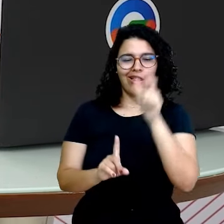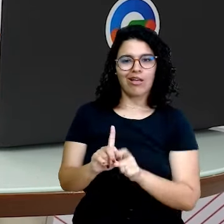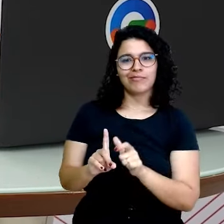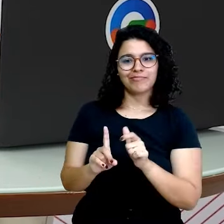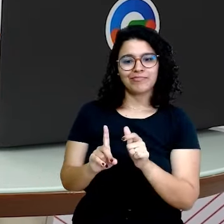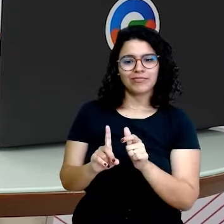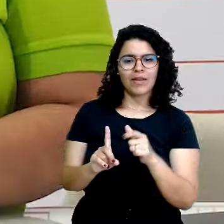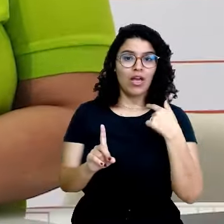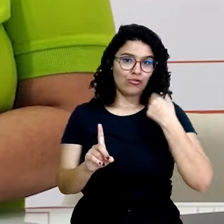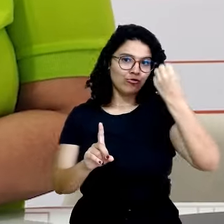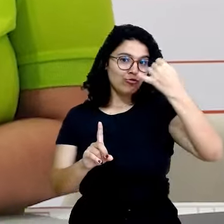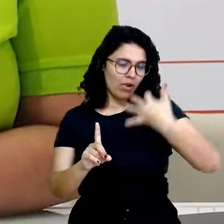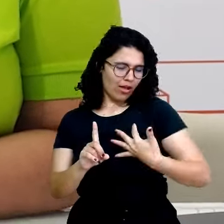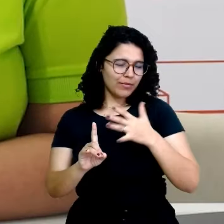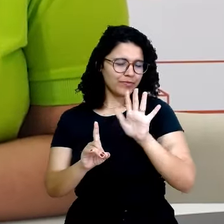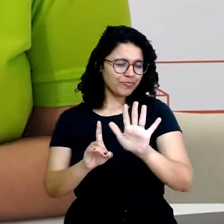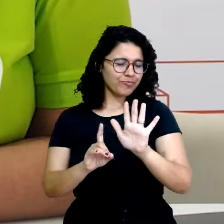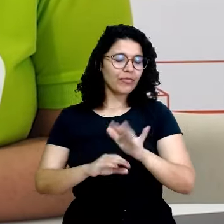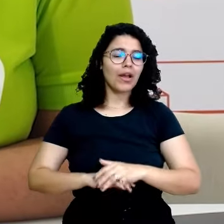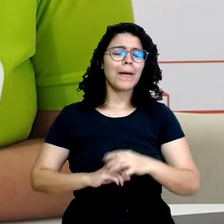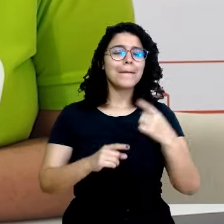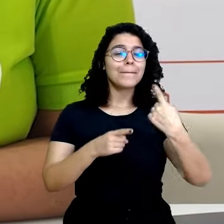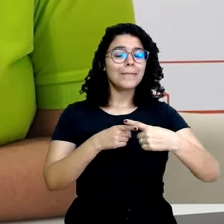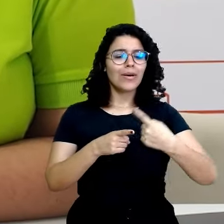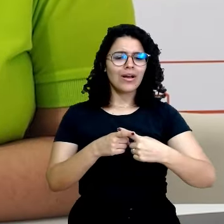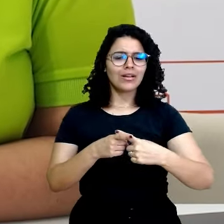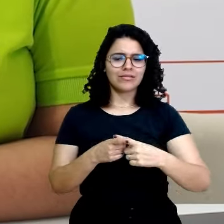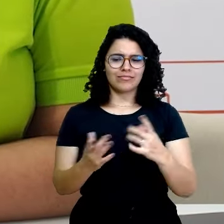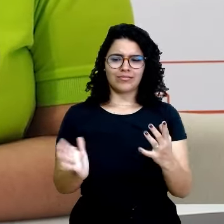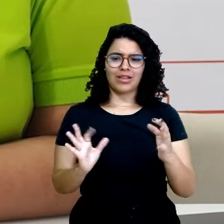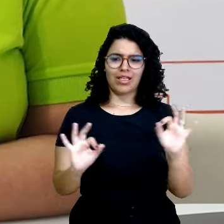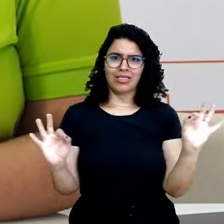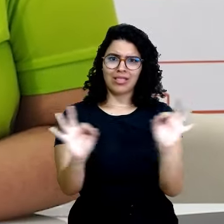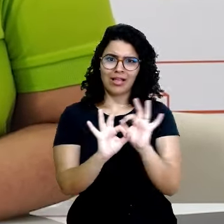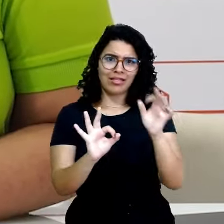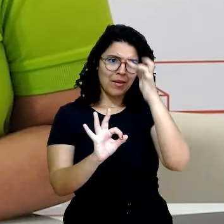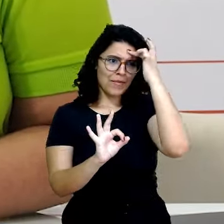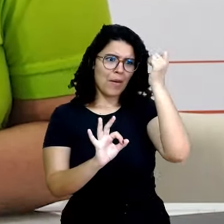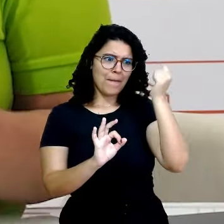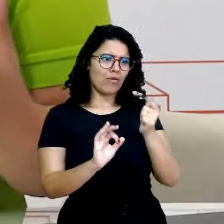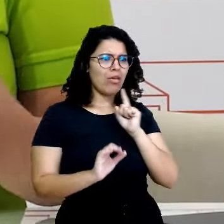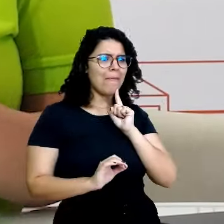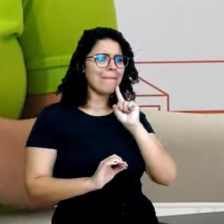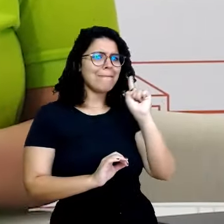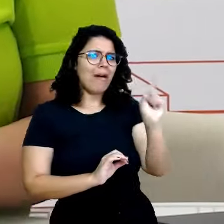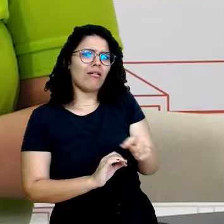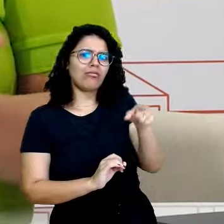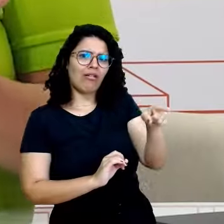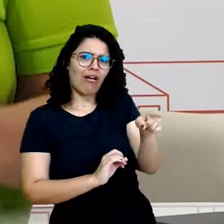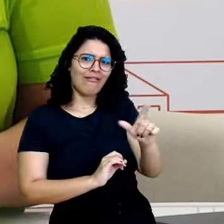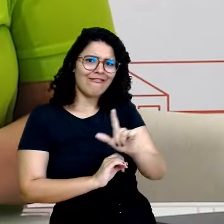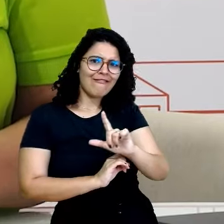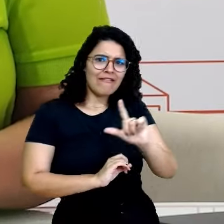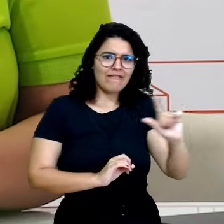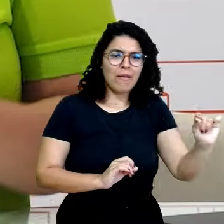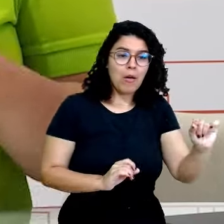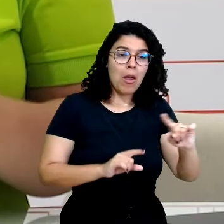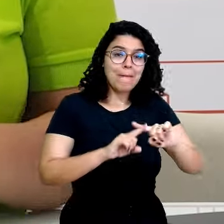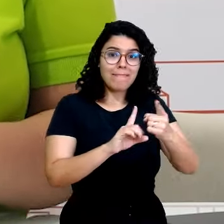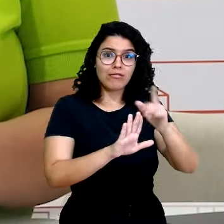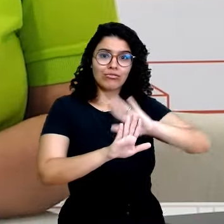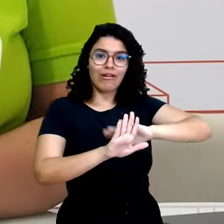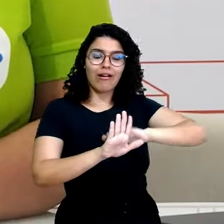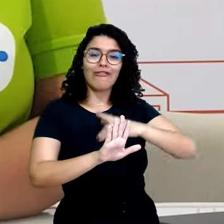E aí eu vou dizer por quê. Primeiro, ninguém pode mandar alguém embora com a intenção de que essa pessoa volte,